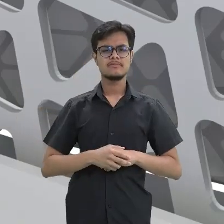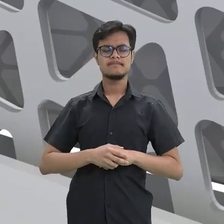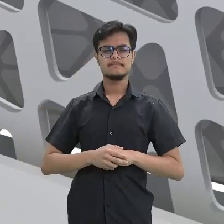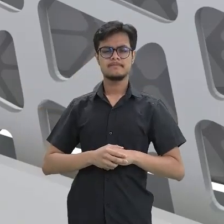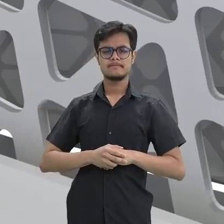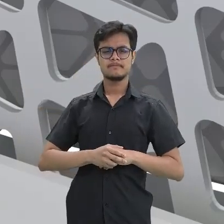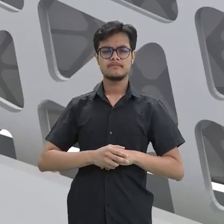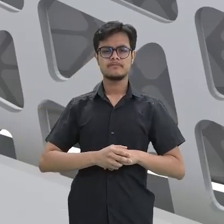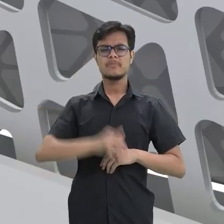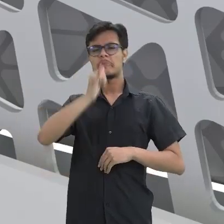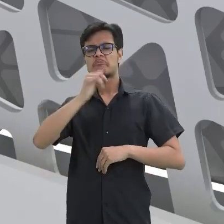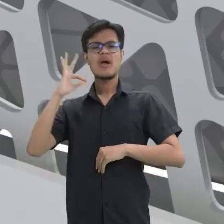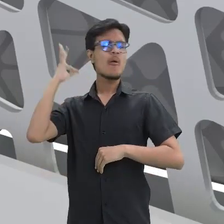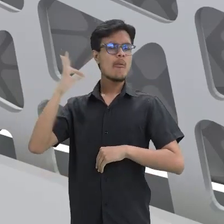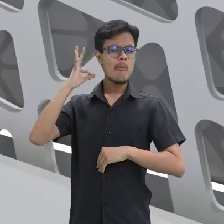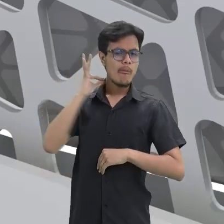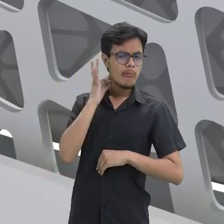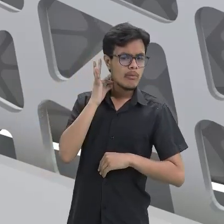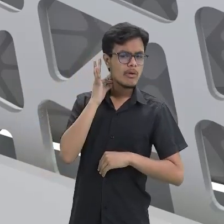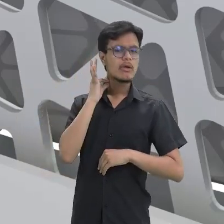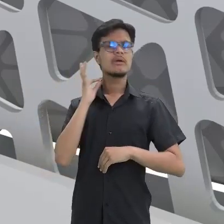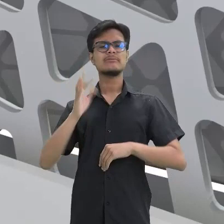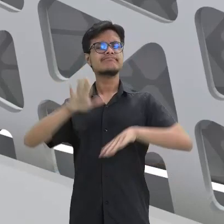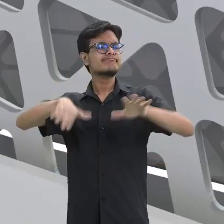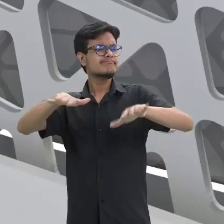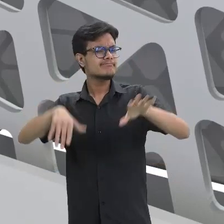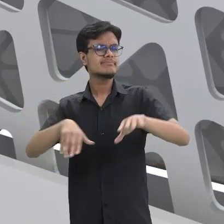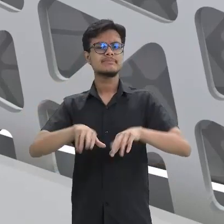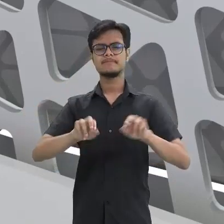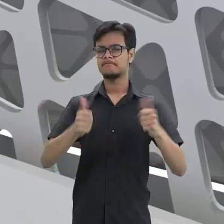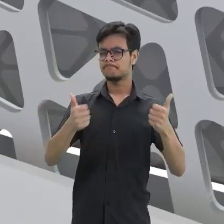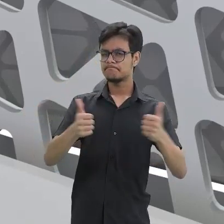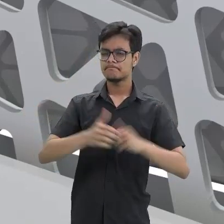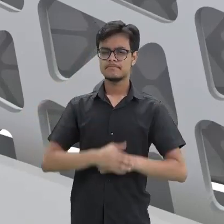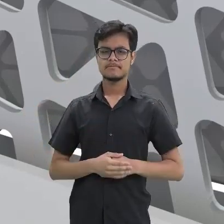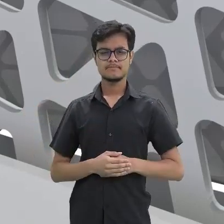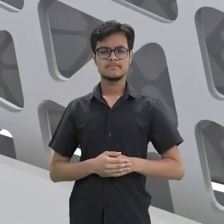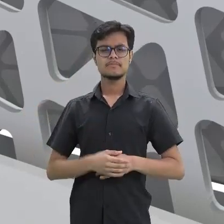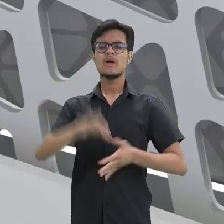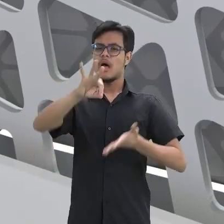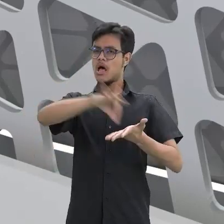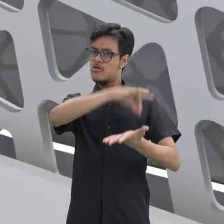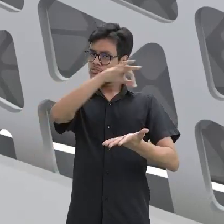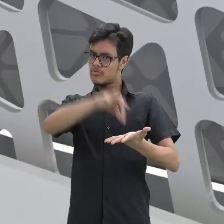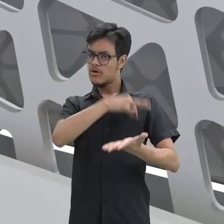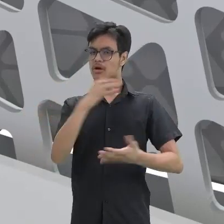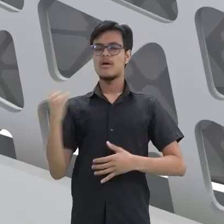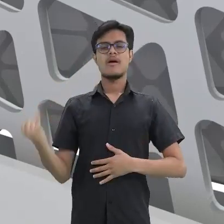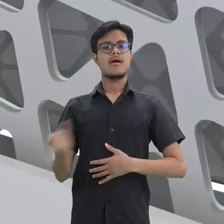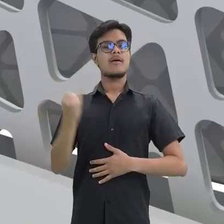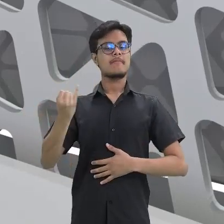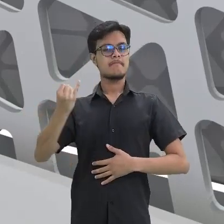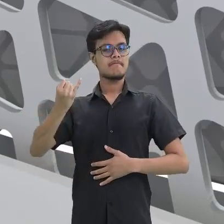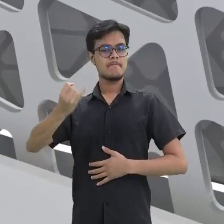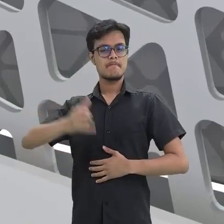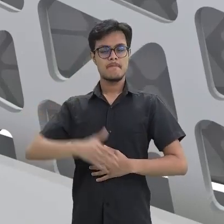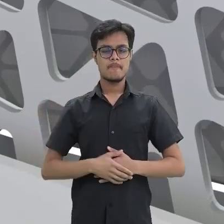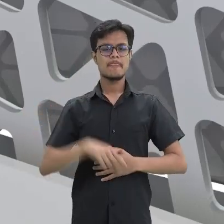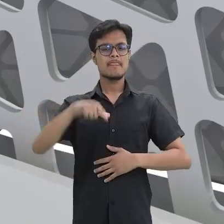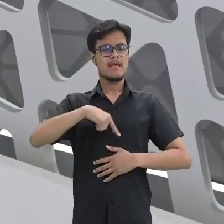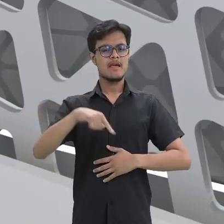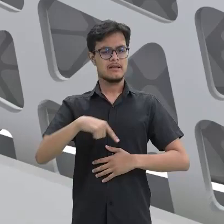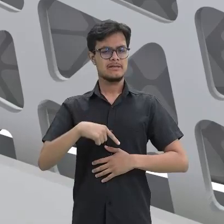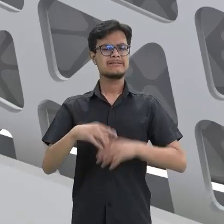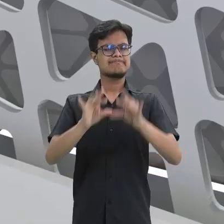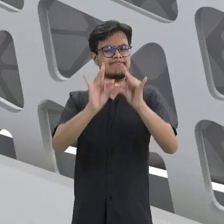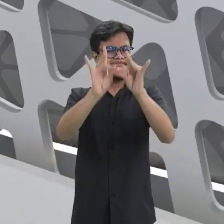mosquito, pode ser um percevejo, tá bom? Então, anote aí, tá? Porque existem muitos